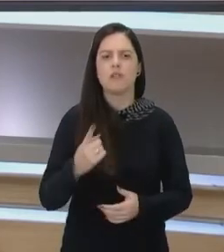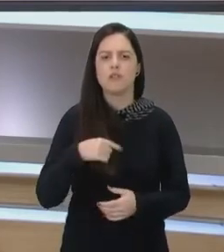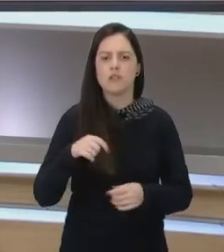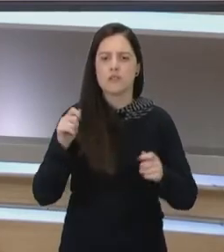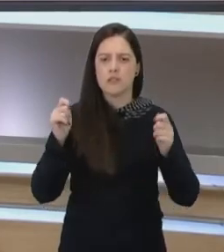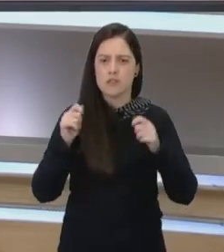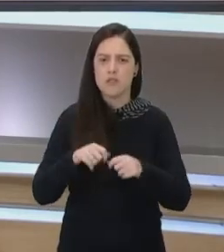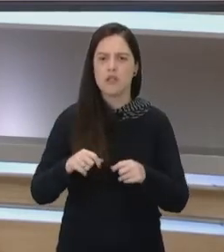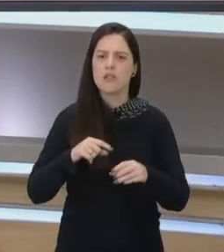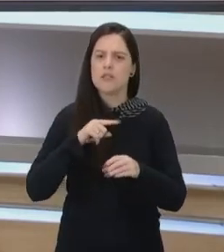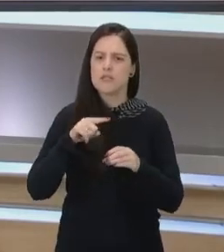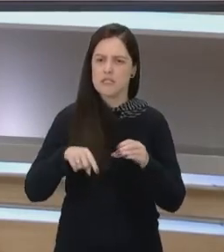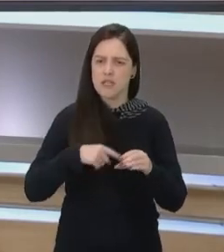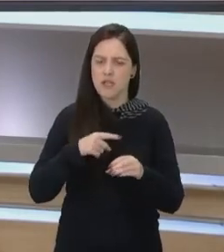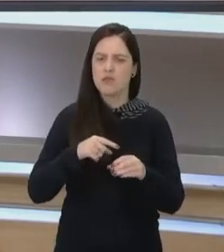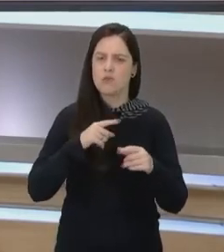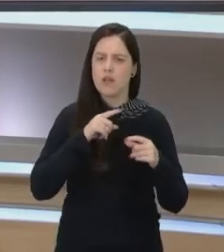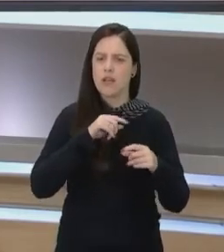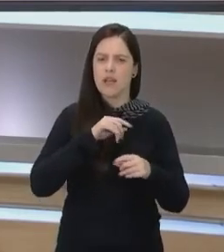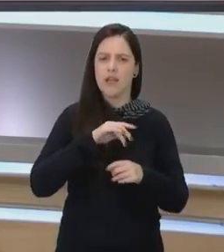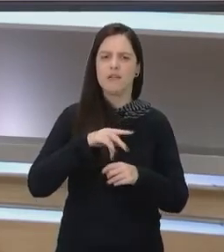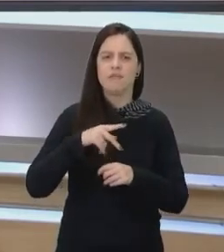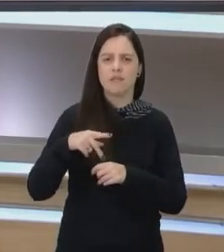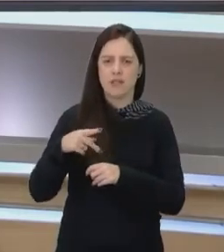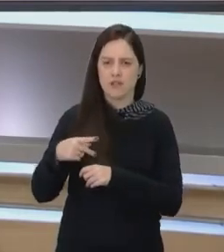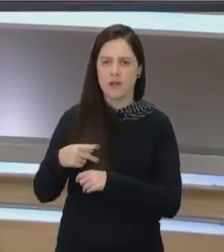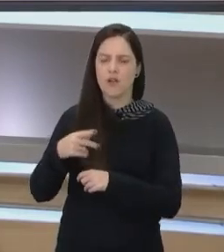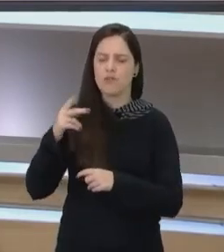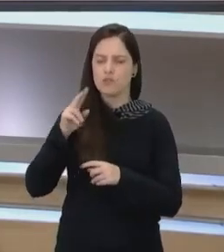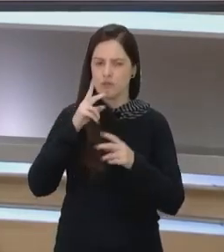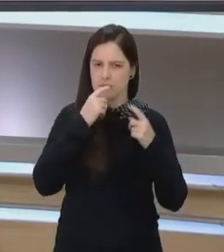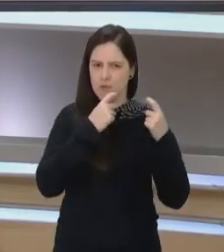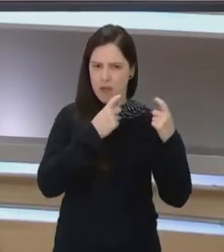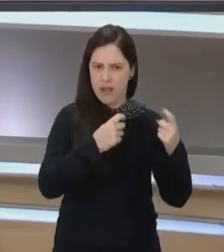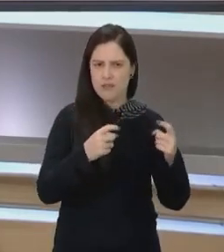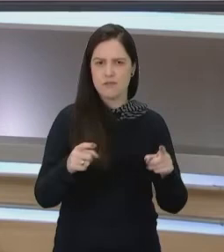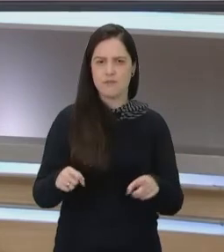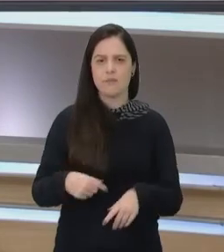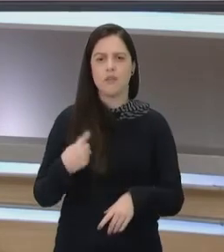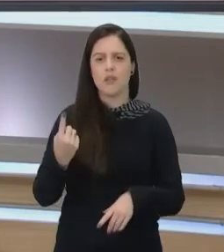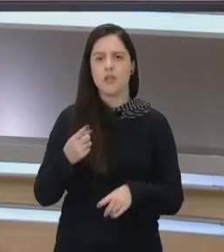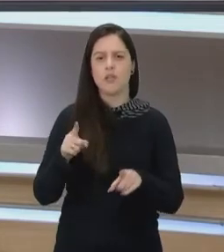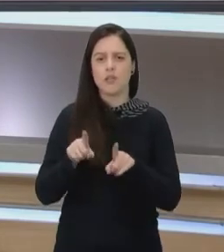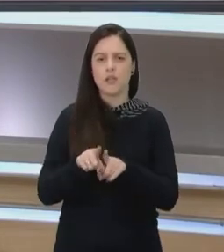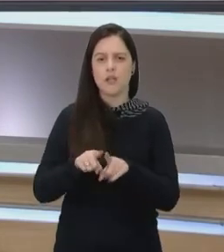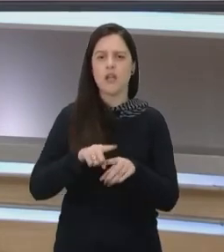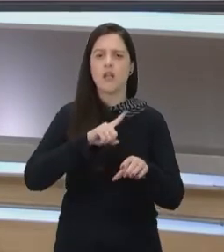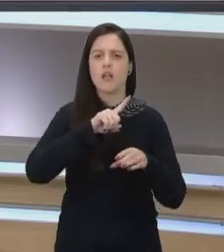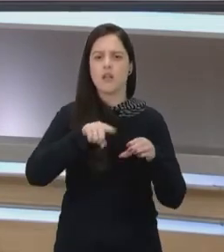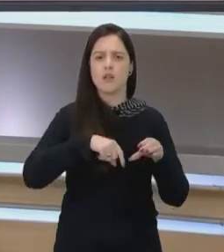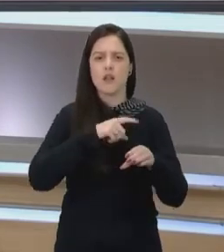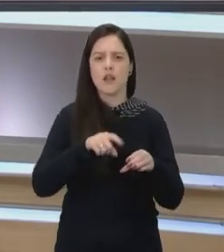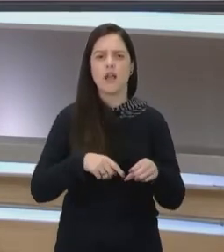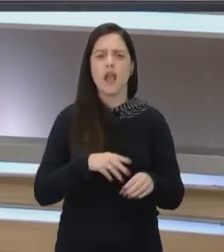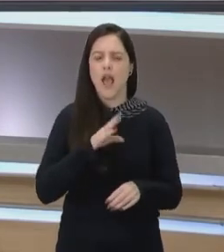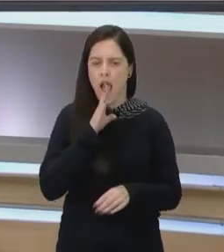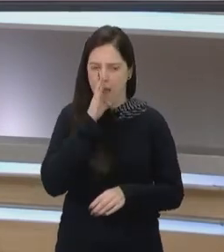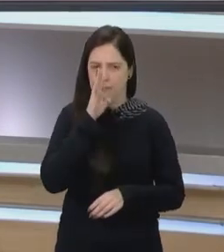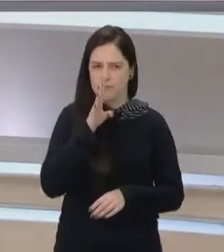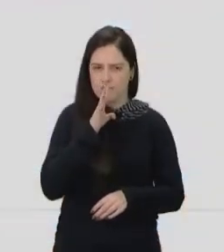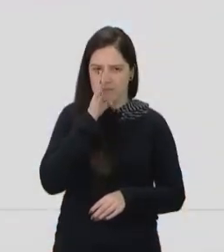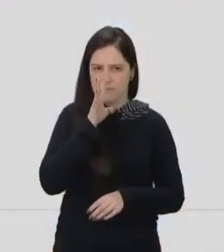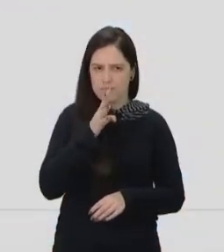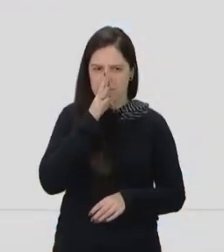gente chama de ciclo intergeracional de violência. E daí, a gente também tem o que a gente chama de ciclo do relacionamento abusivo,